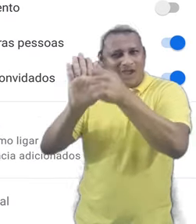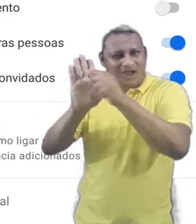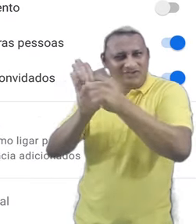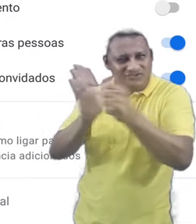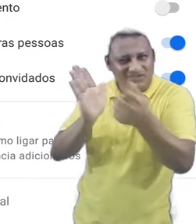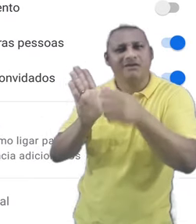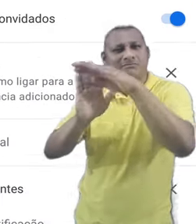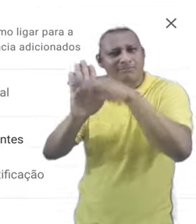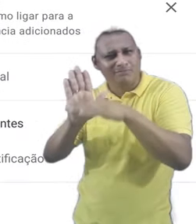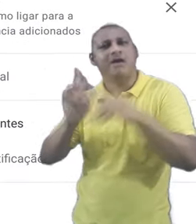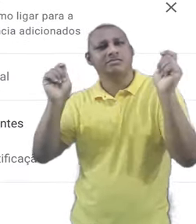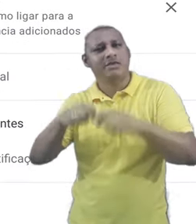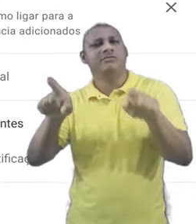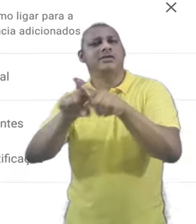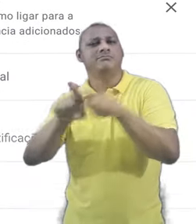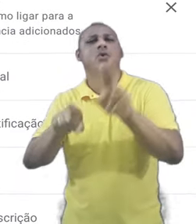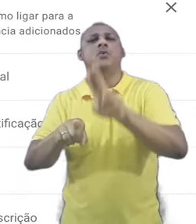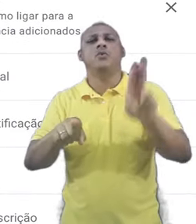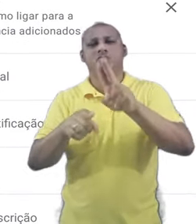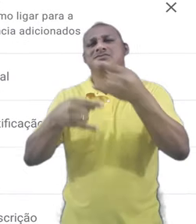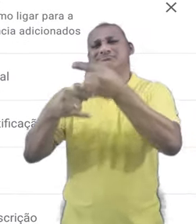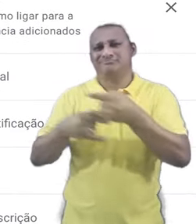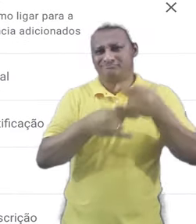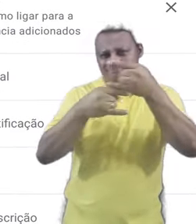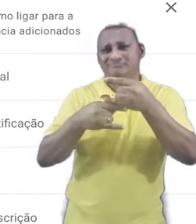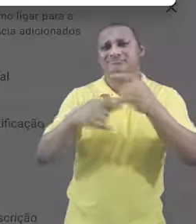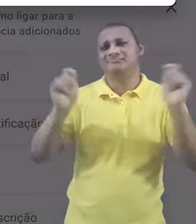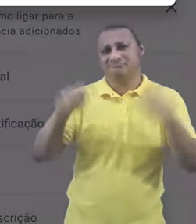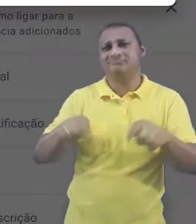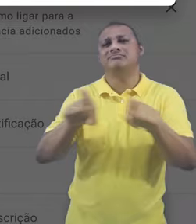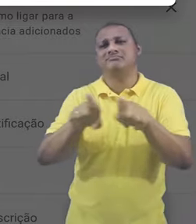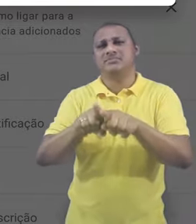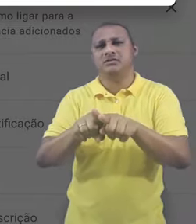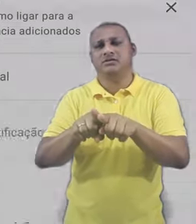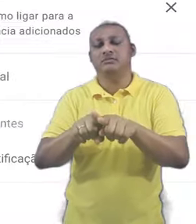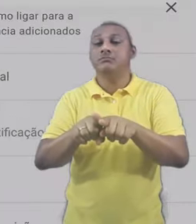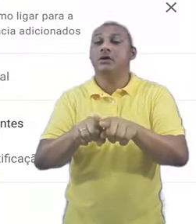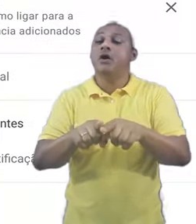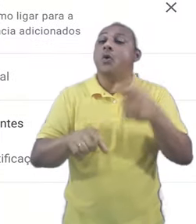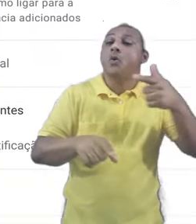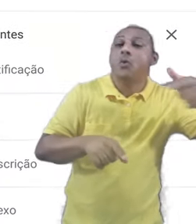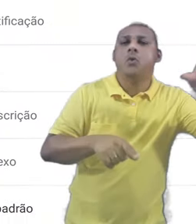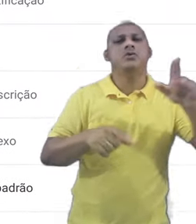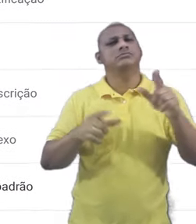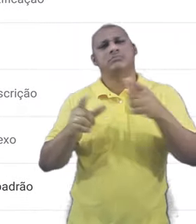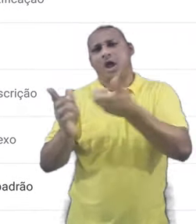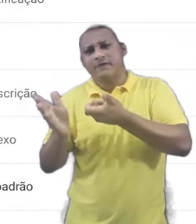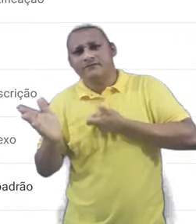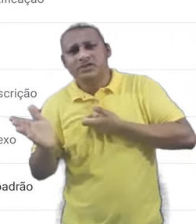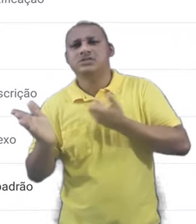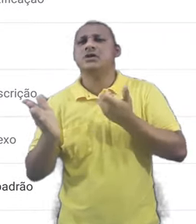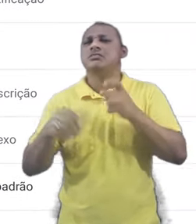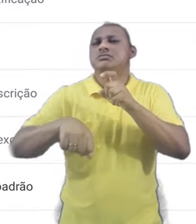A seguir, podemos definir uma notificação ou um lembrete para esse evento. E também